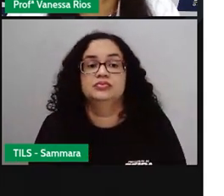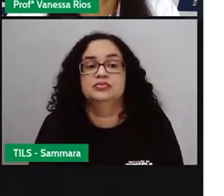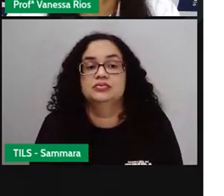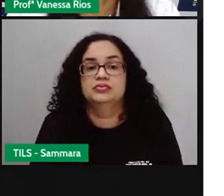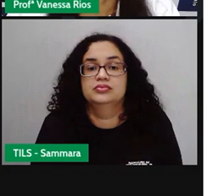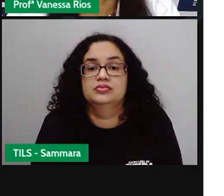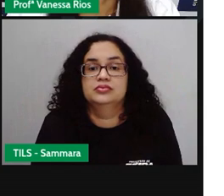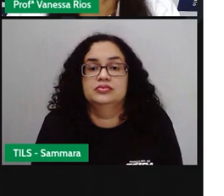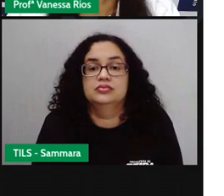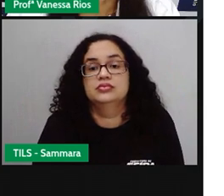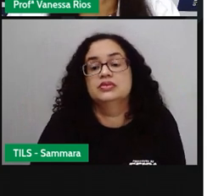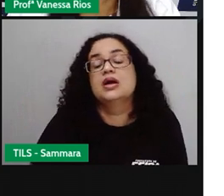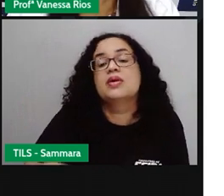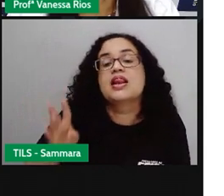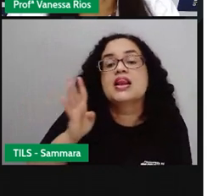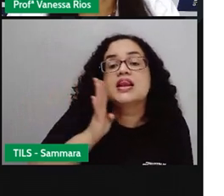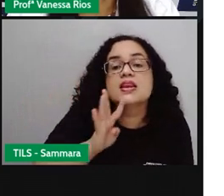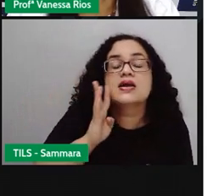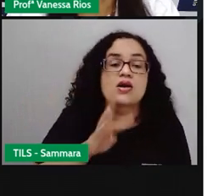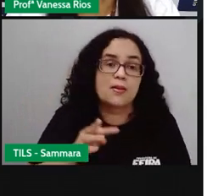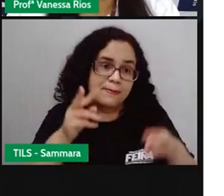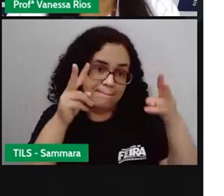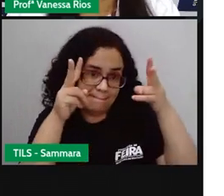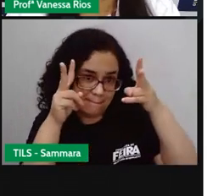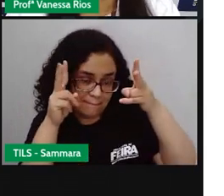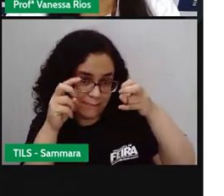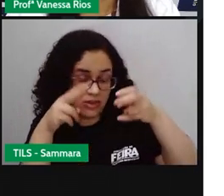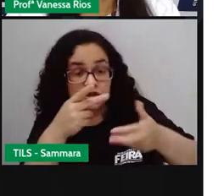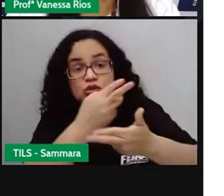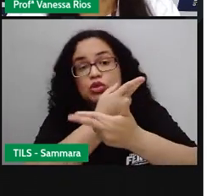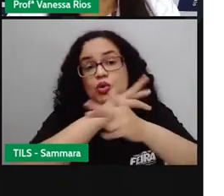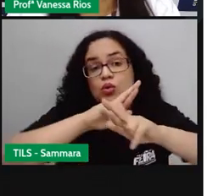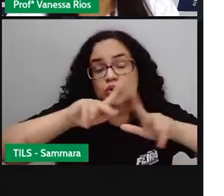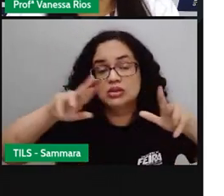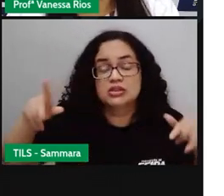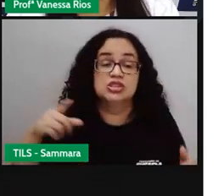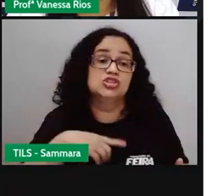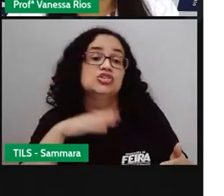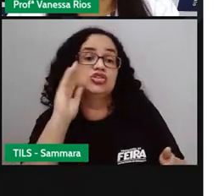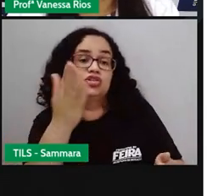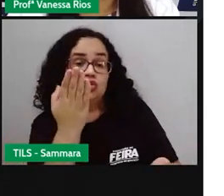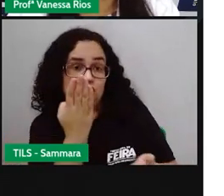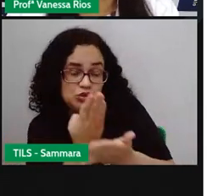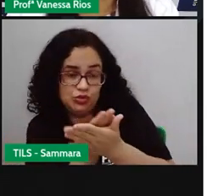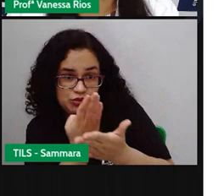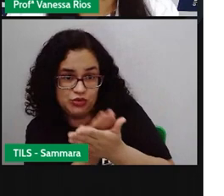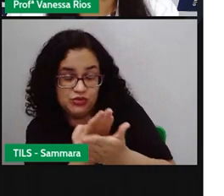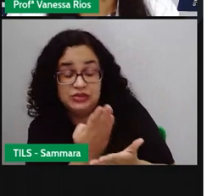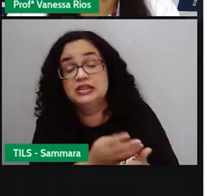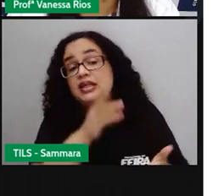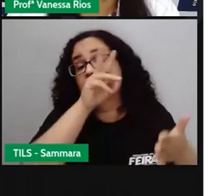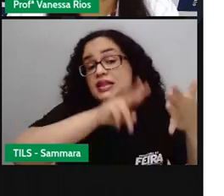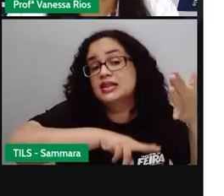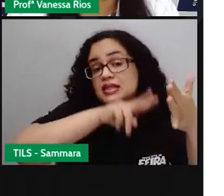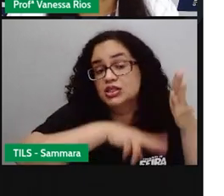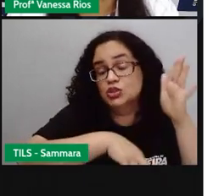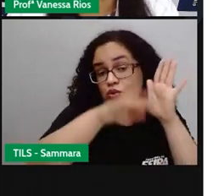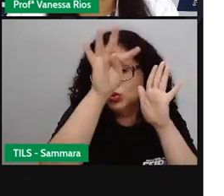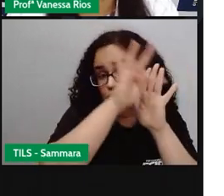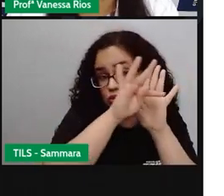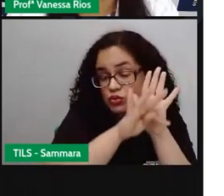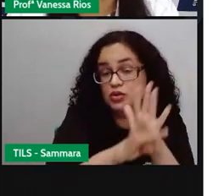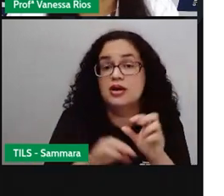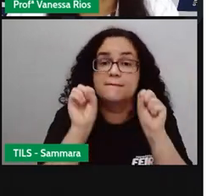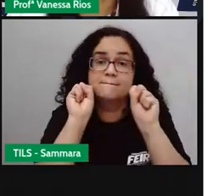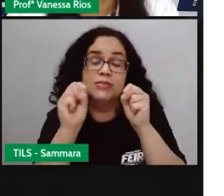final. Então, é bem interessante observar as coisas que a gente já vem estudando, né? Quando a gente faz a leitura de um texto e poder